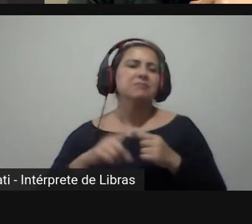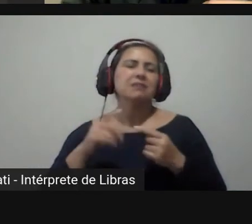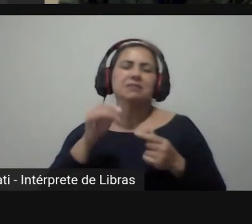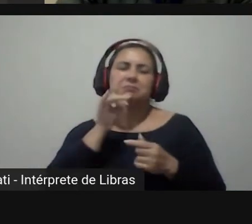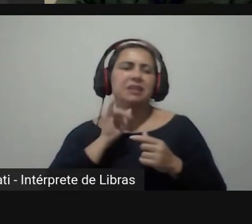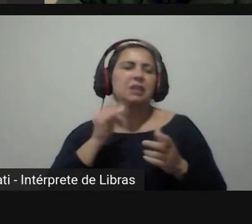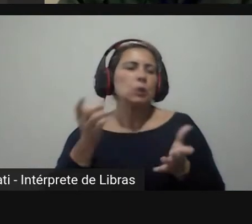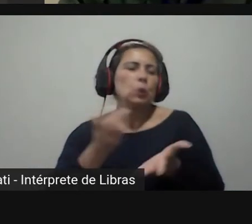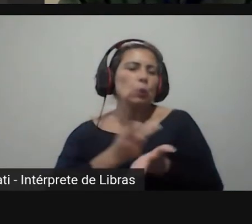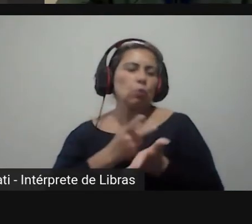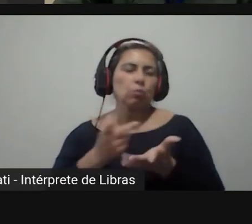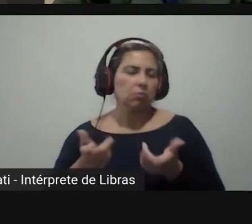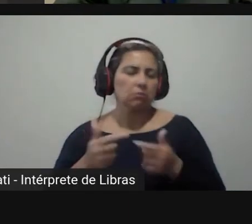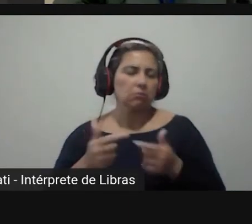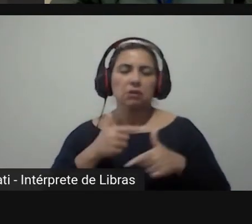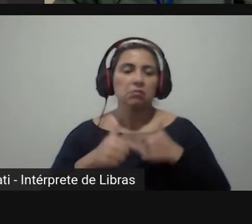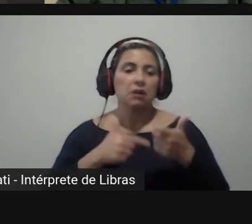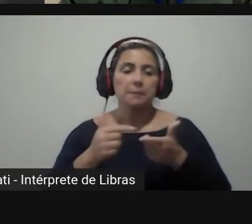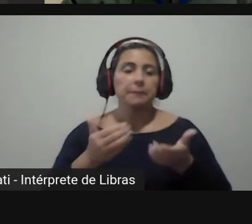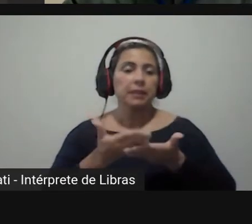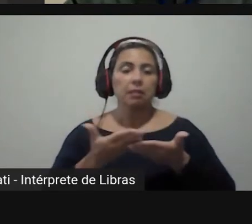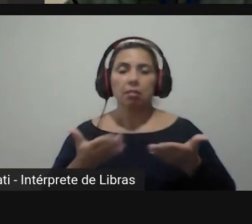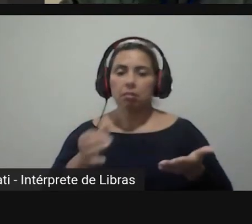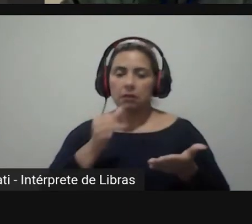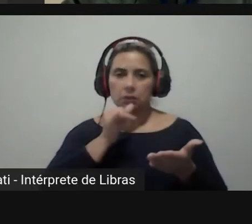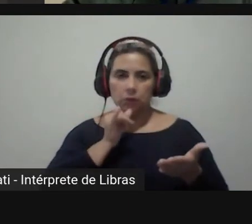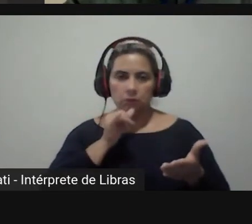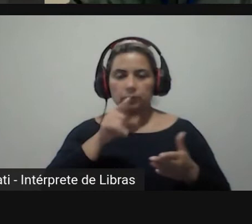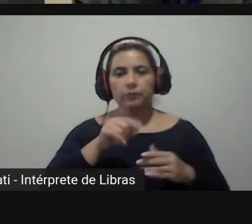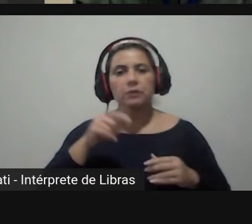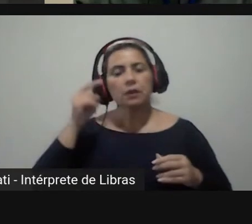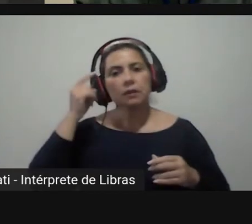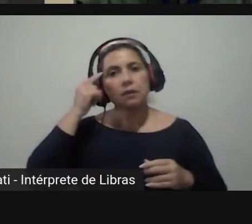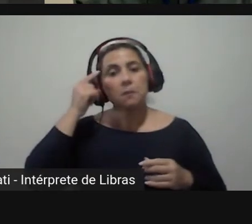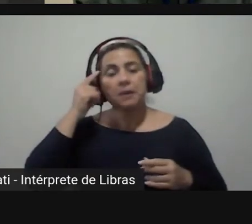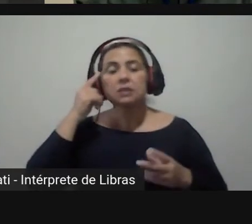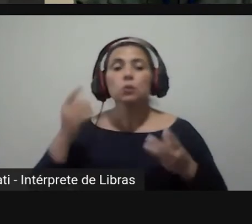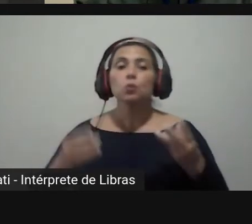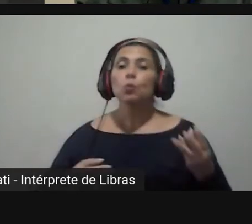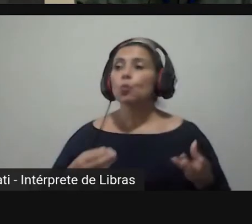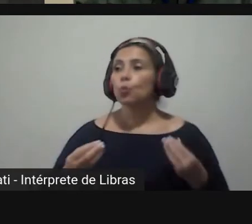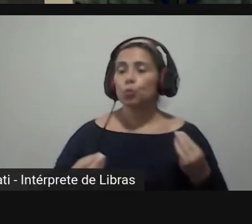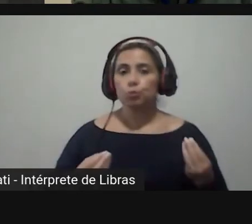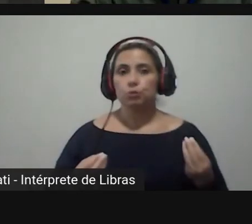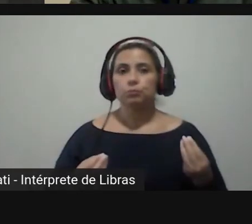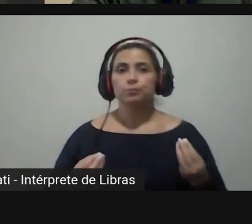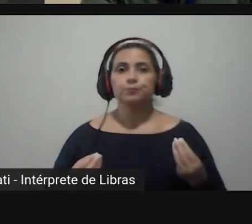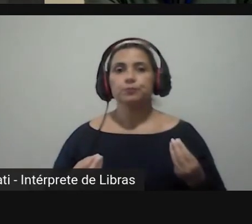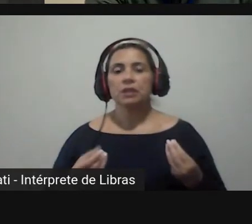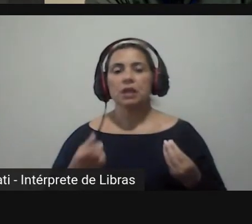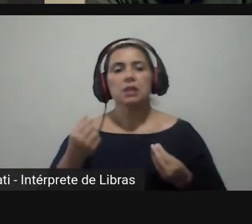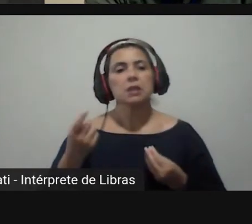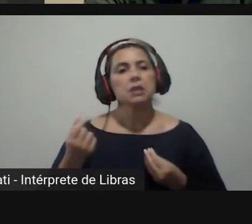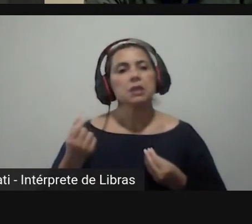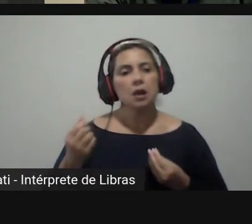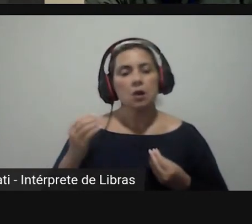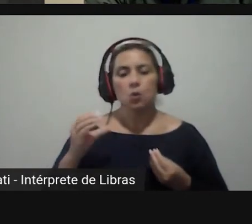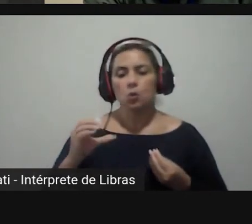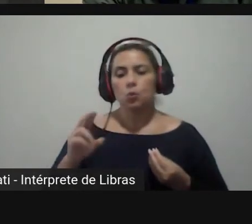então nessa nossa proposta foi pensado que o custo de